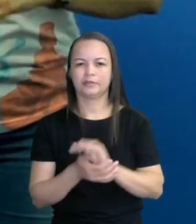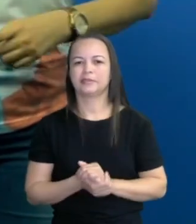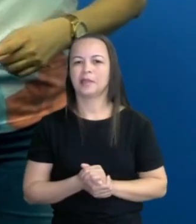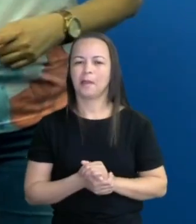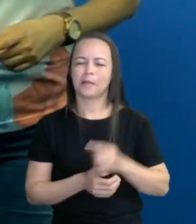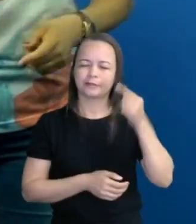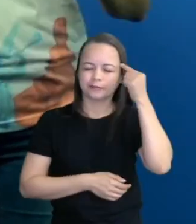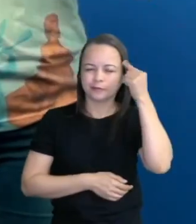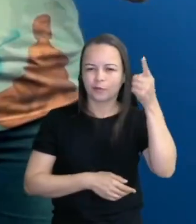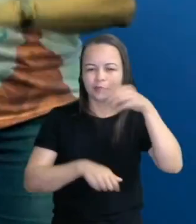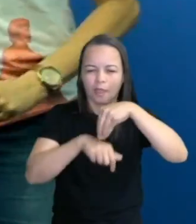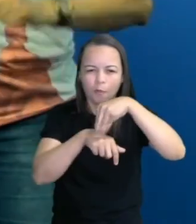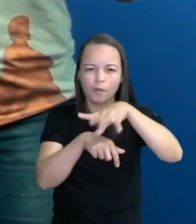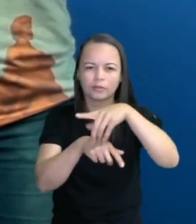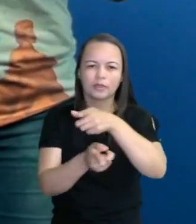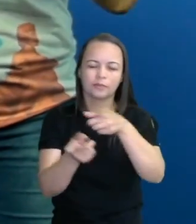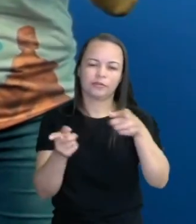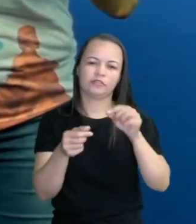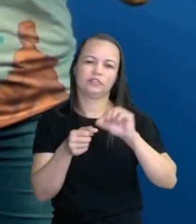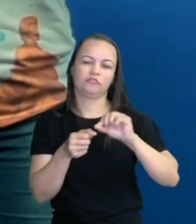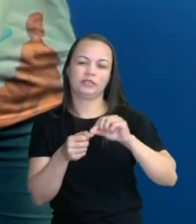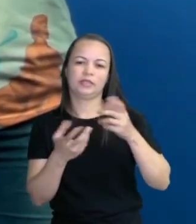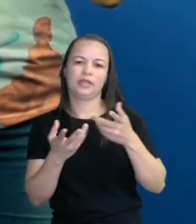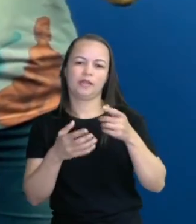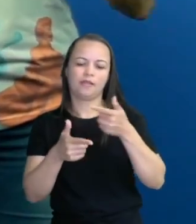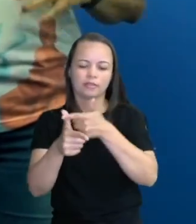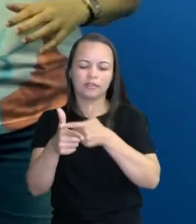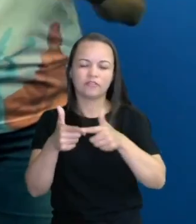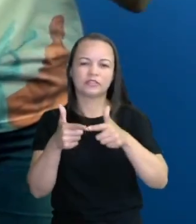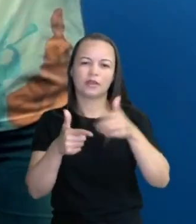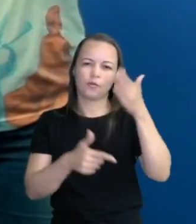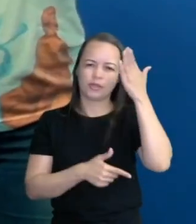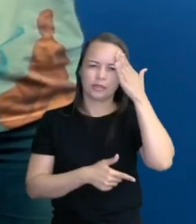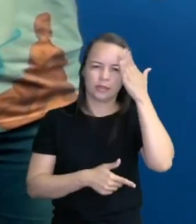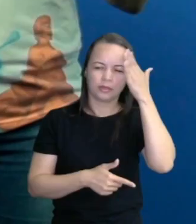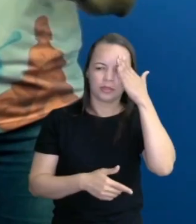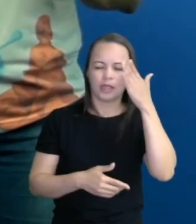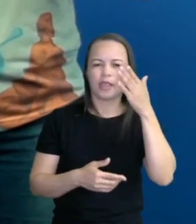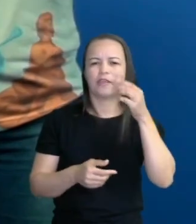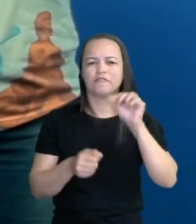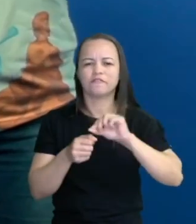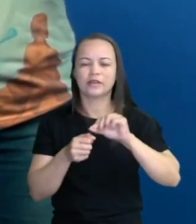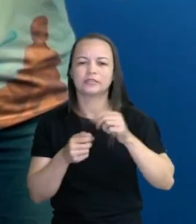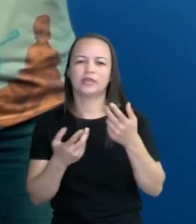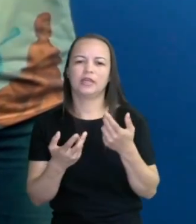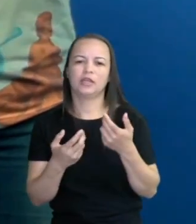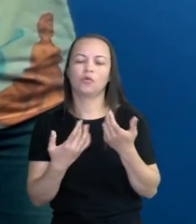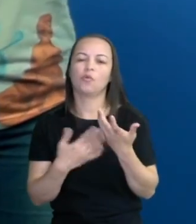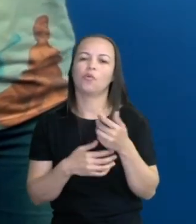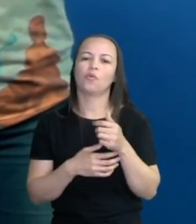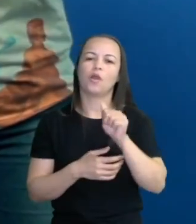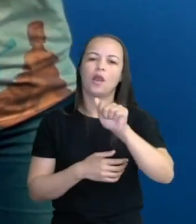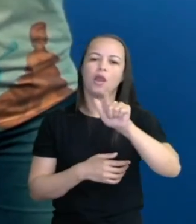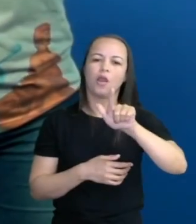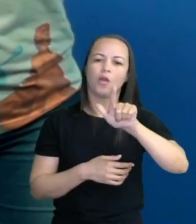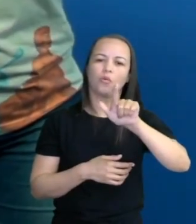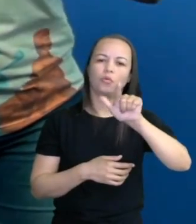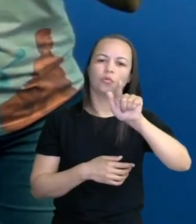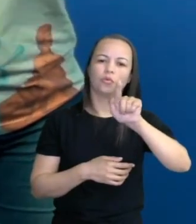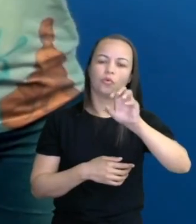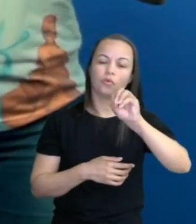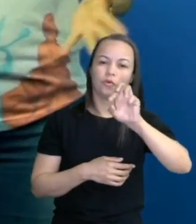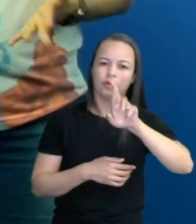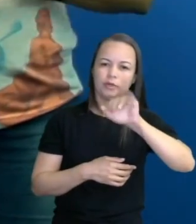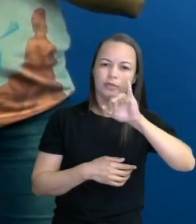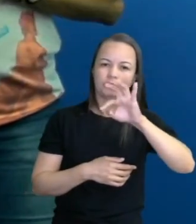mais uma ideia, mais uma dica para você fazer divisão, compreender e depois conseguir fazer aí com o algoritmo que é